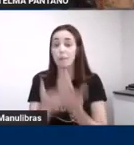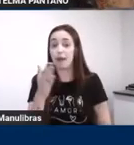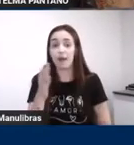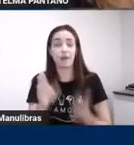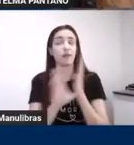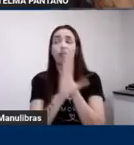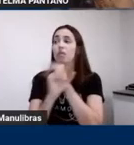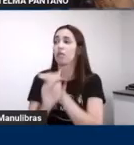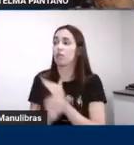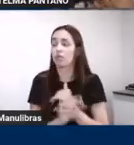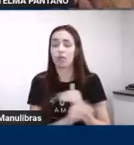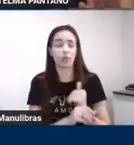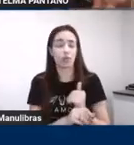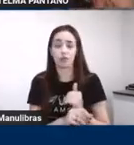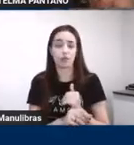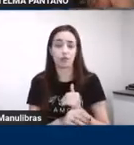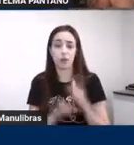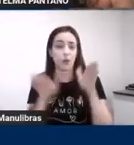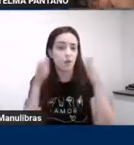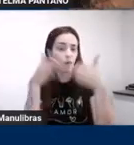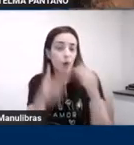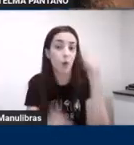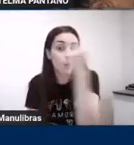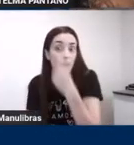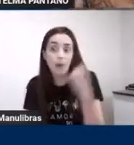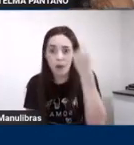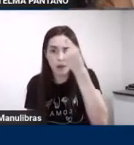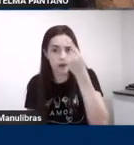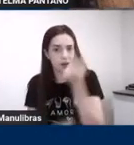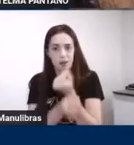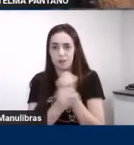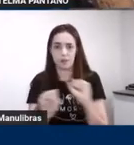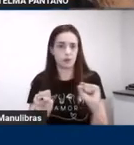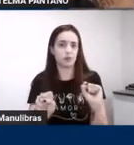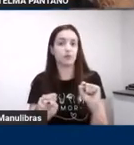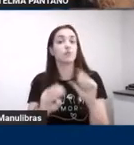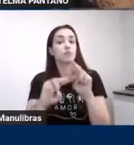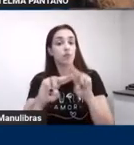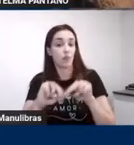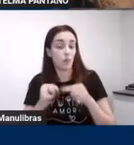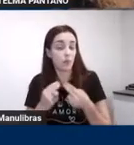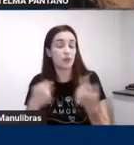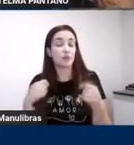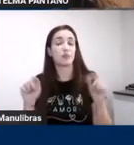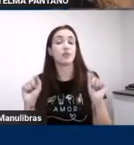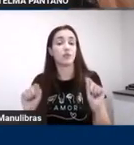aquilo que você está passando para ele, para aquilo que a gente está tentando conversar, para o que eu estou passando para vocês.